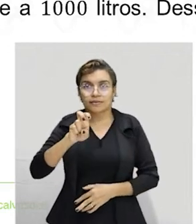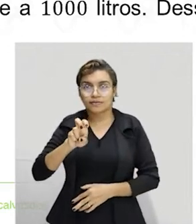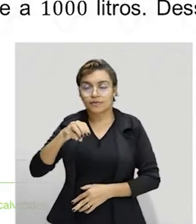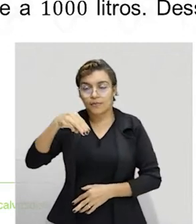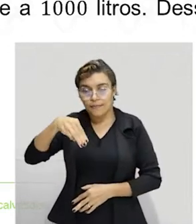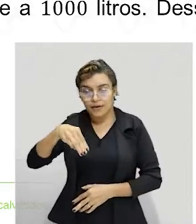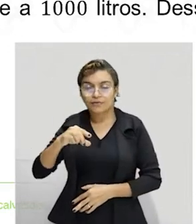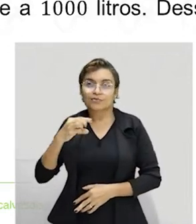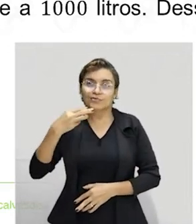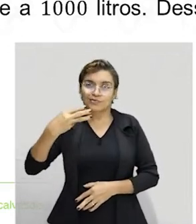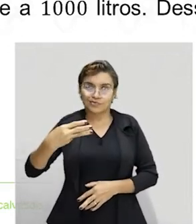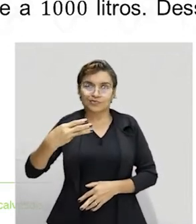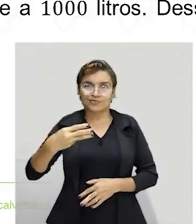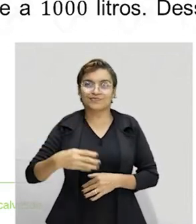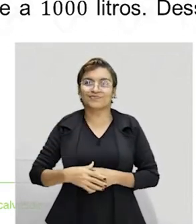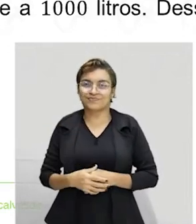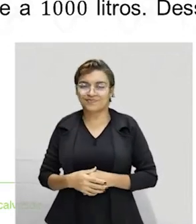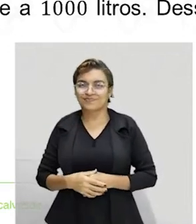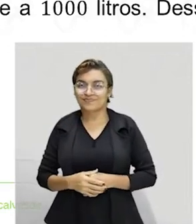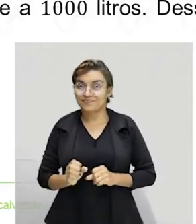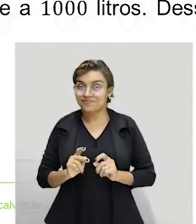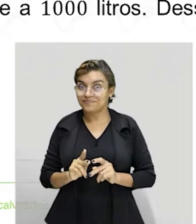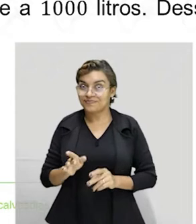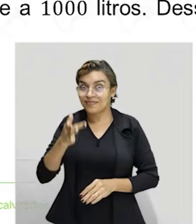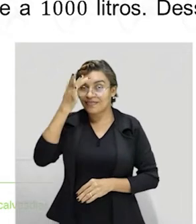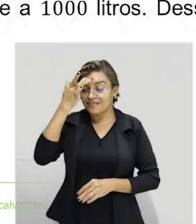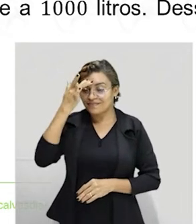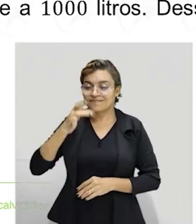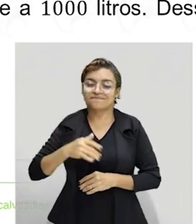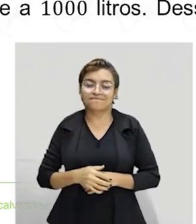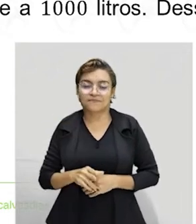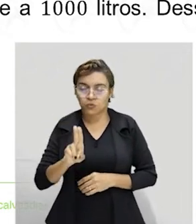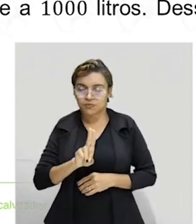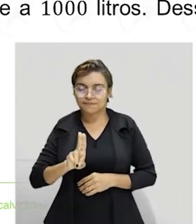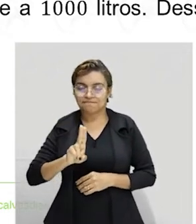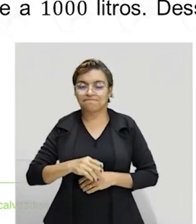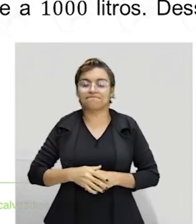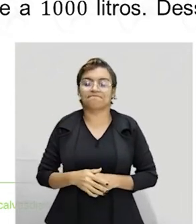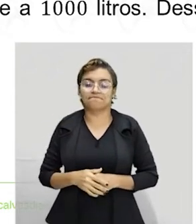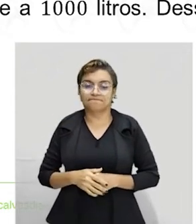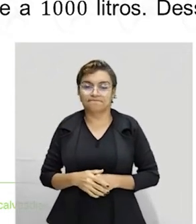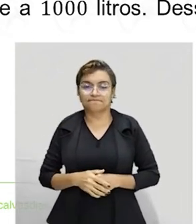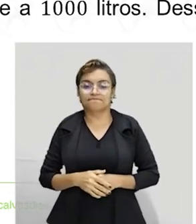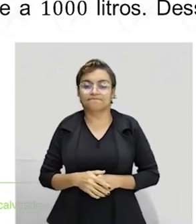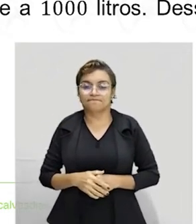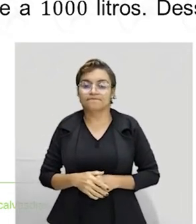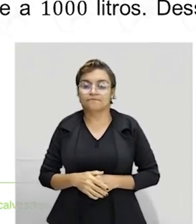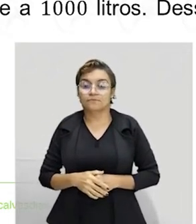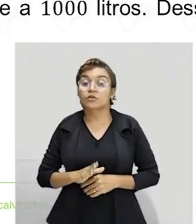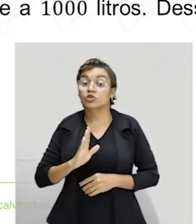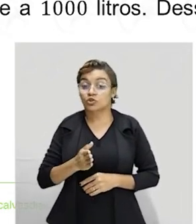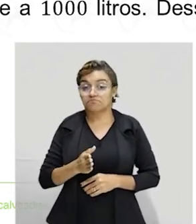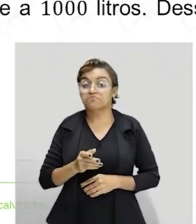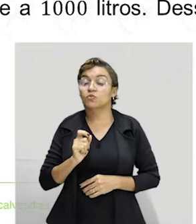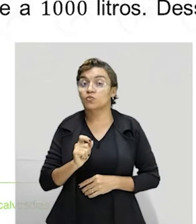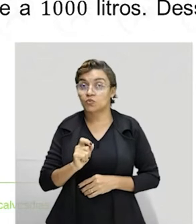quarenta cinco metros cúbicos. Guarda isso, tá? A gente vai usar. Ok, já sei que quarenta cinco mil